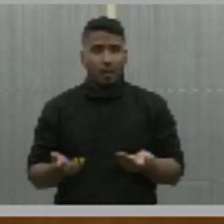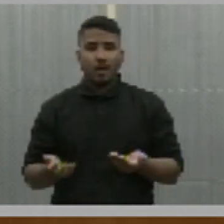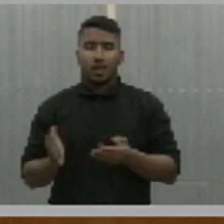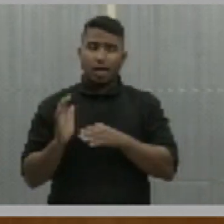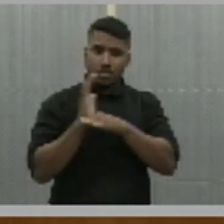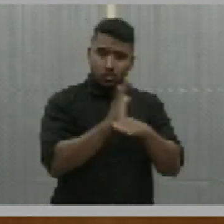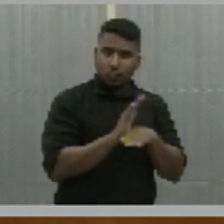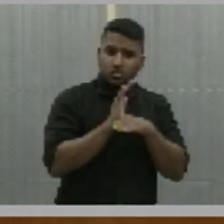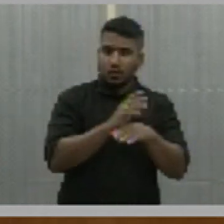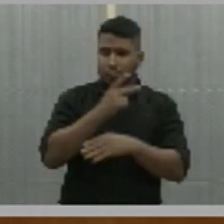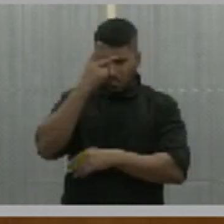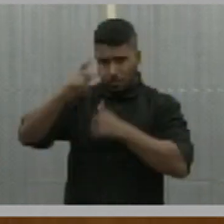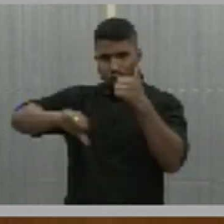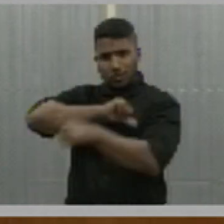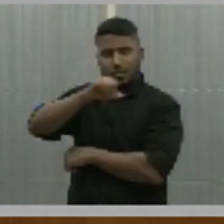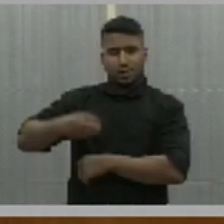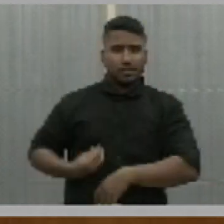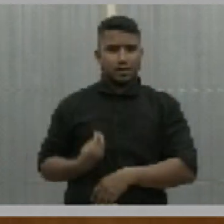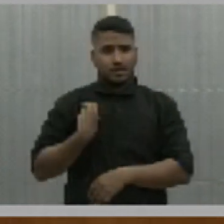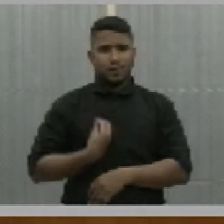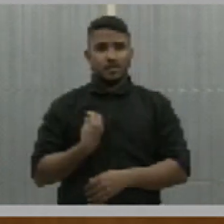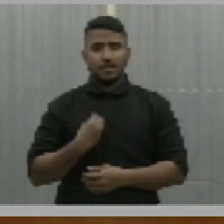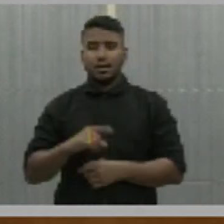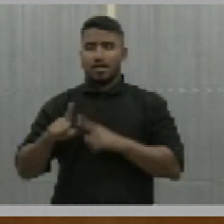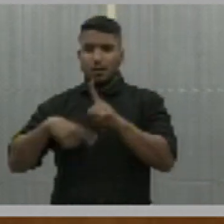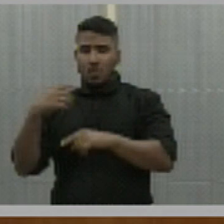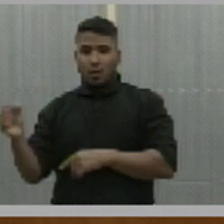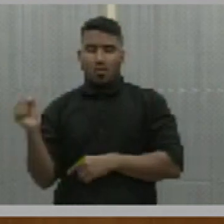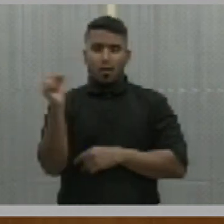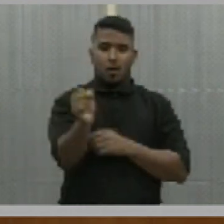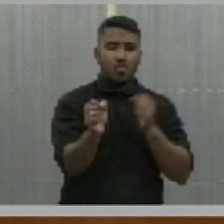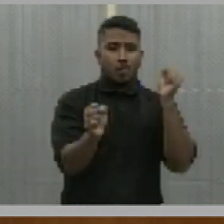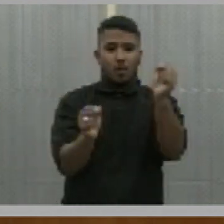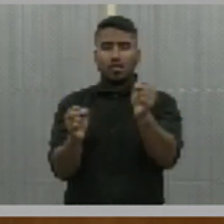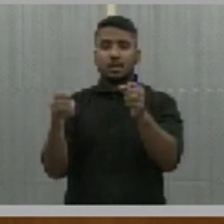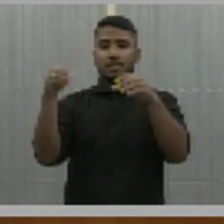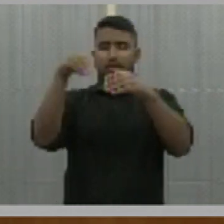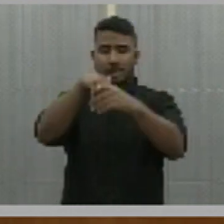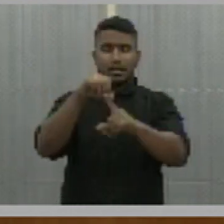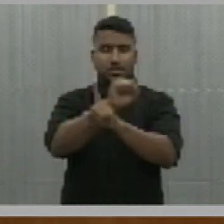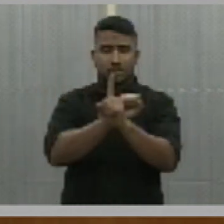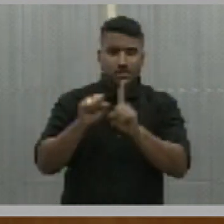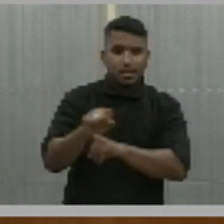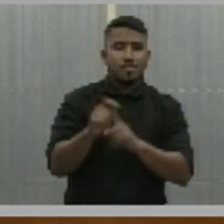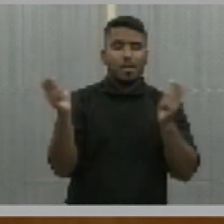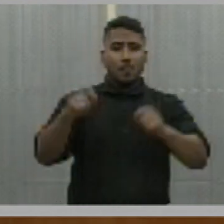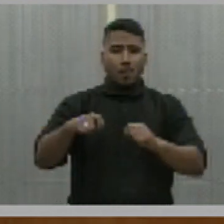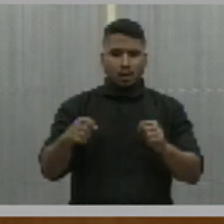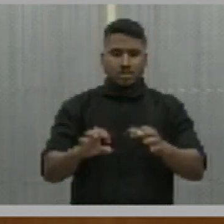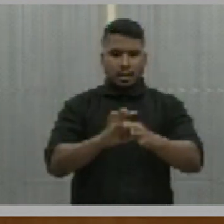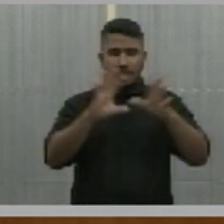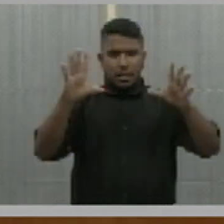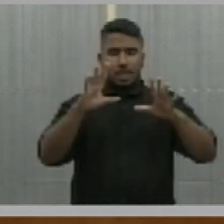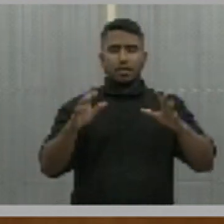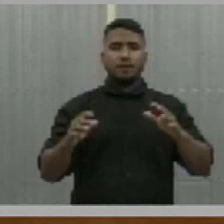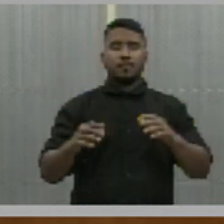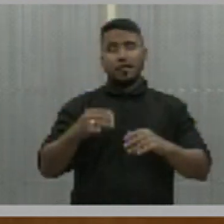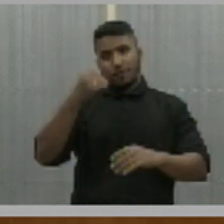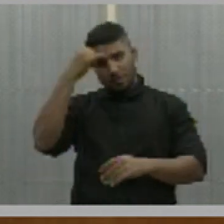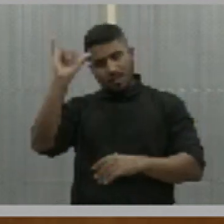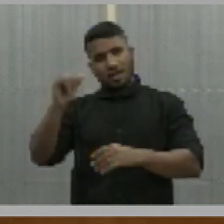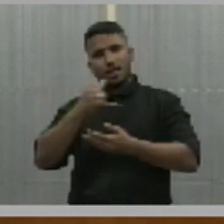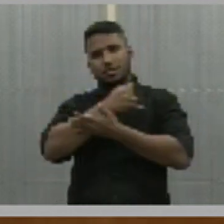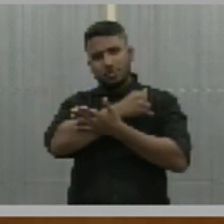recupera essas pessoas e reinsere elas na sociedade para que livre da dependência